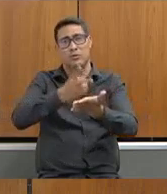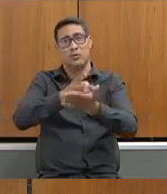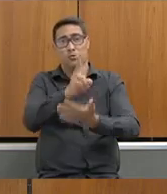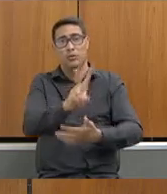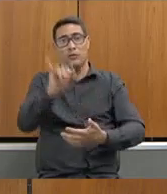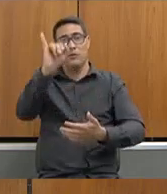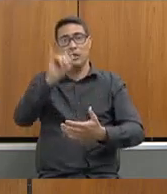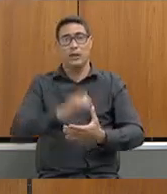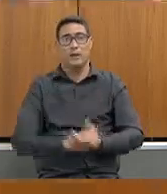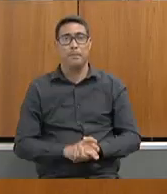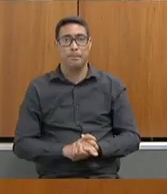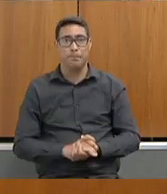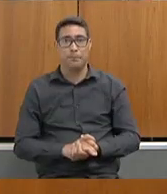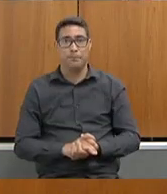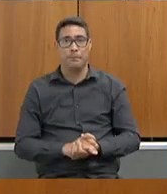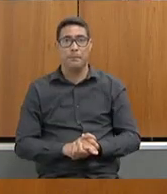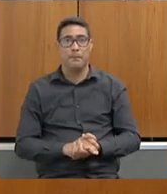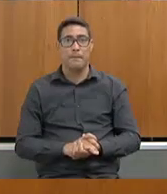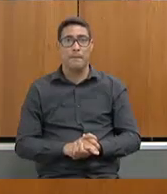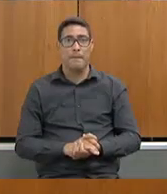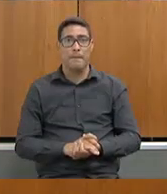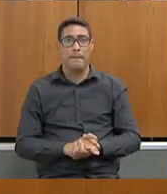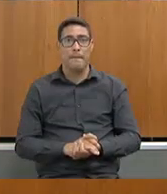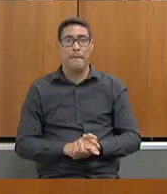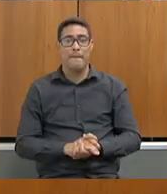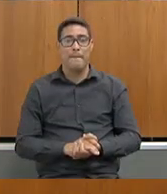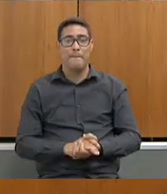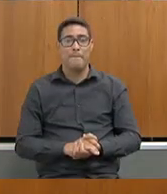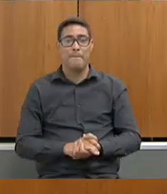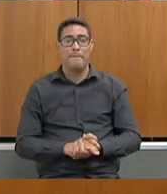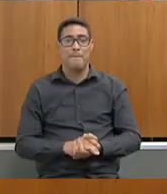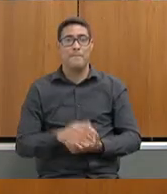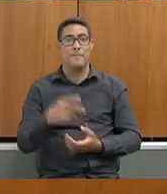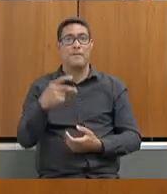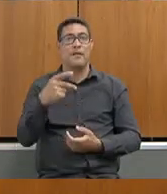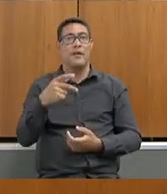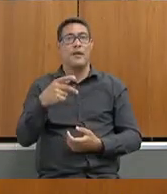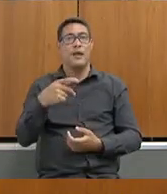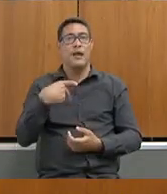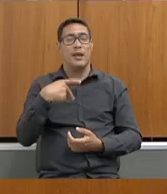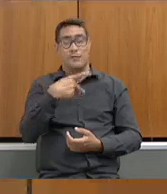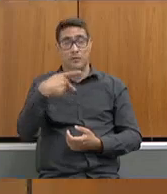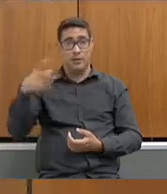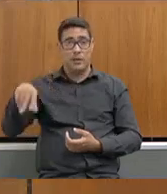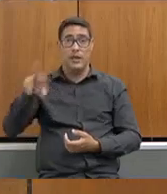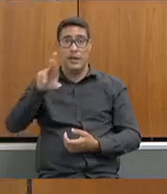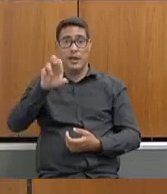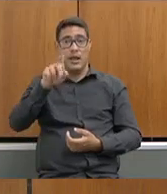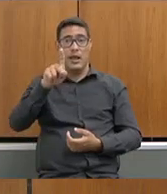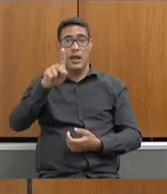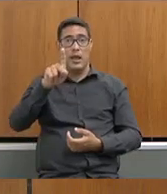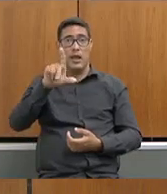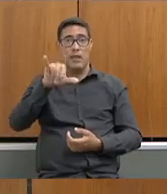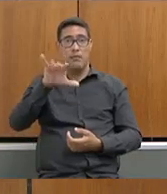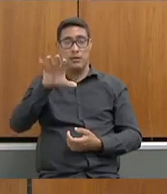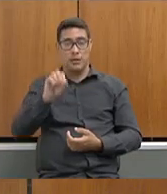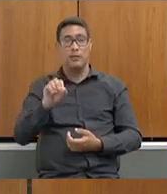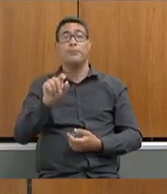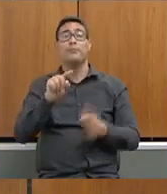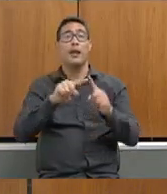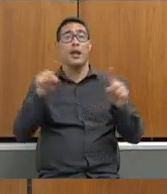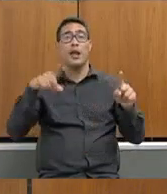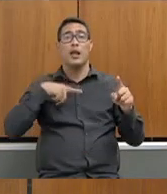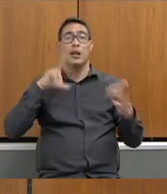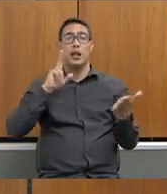Presidente. Réplica, deputada? É réplica. Por favor. Só mesmo para dizer que essa continuidade